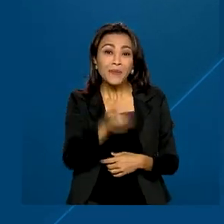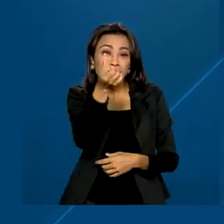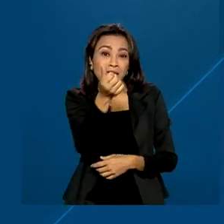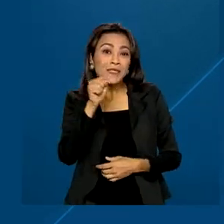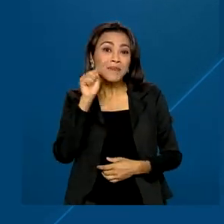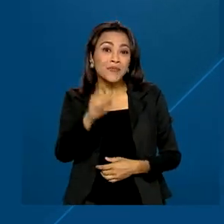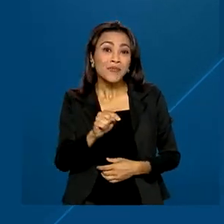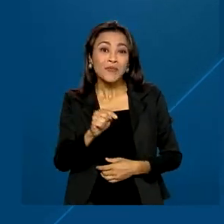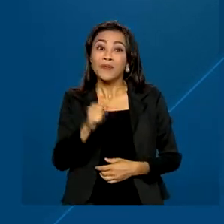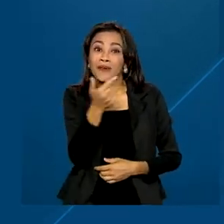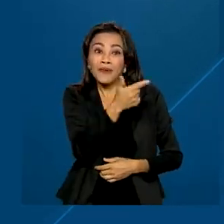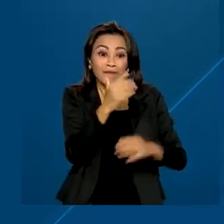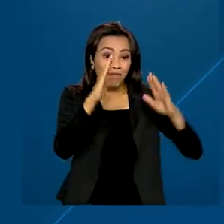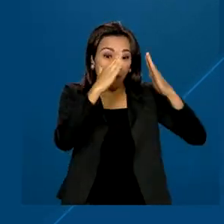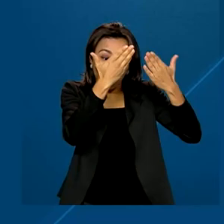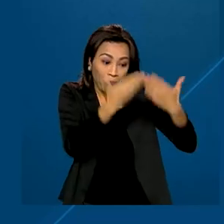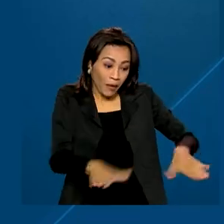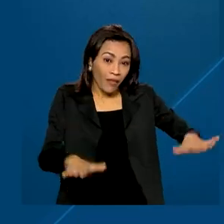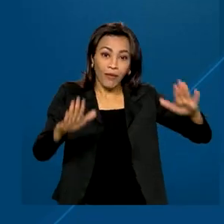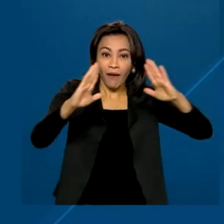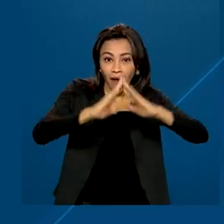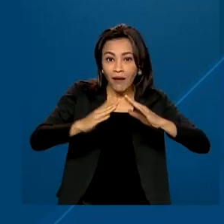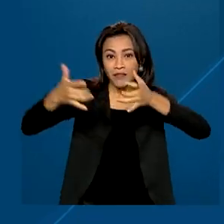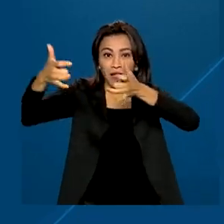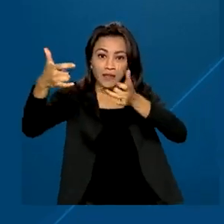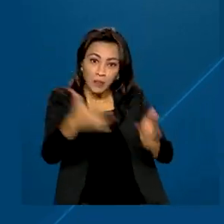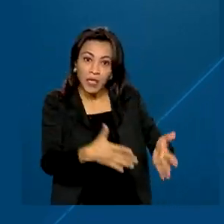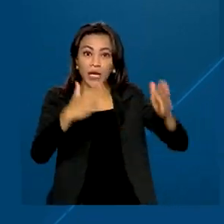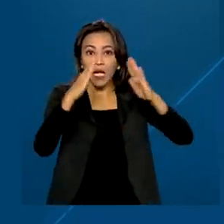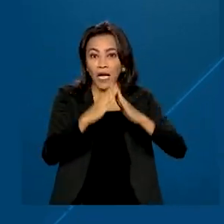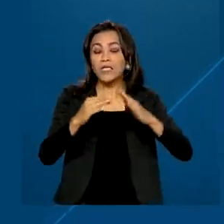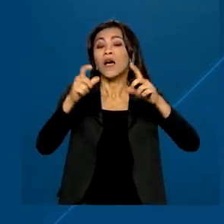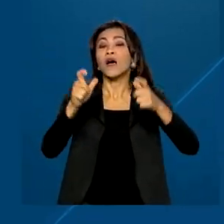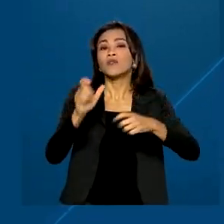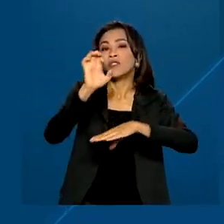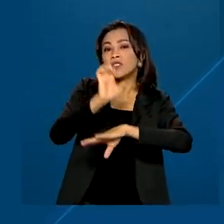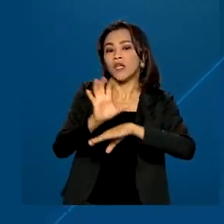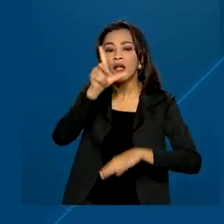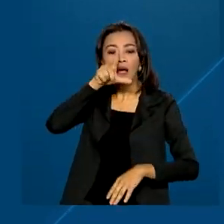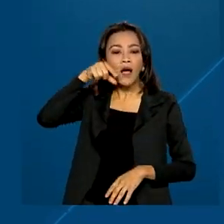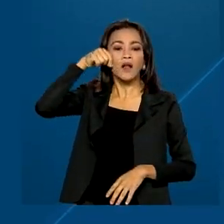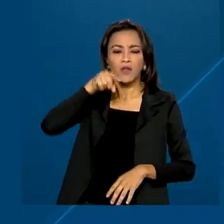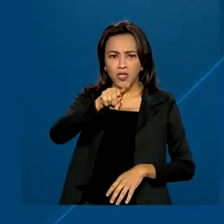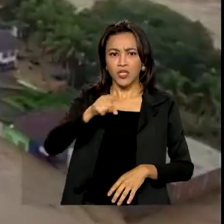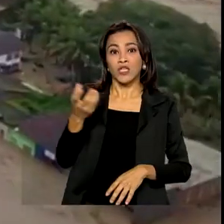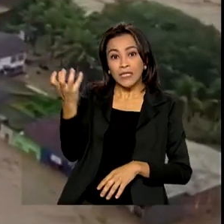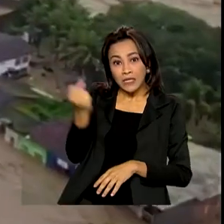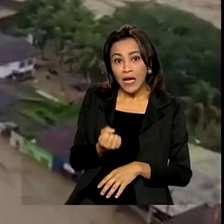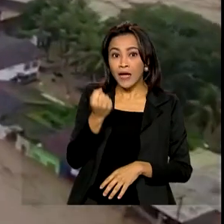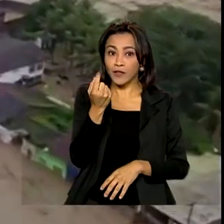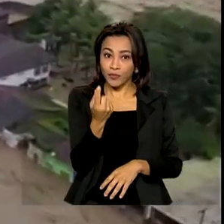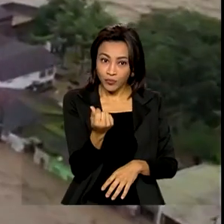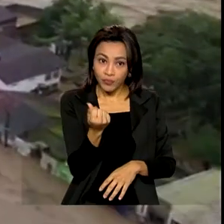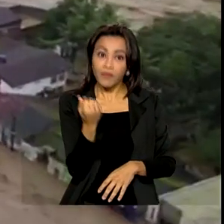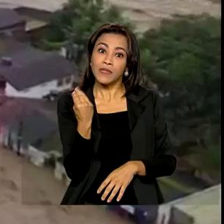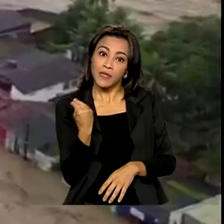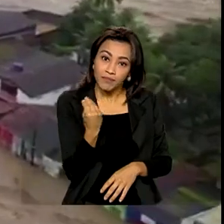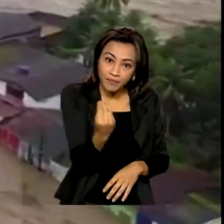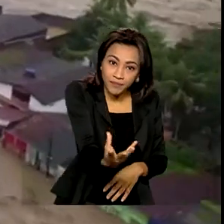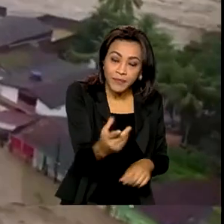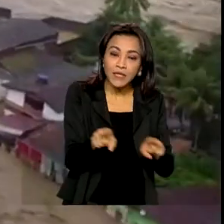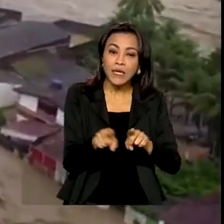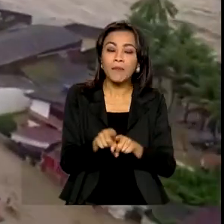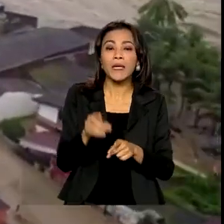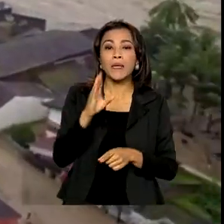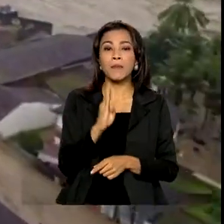desabrigados e desalojados em Alagoas. Saque calamidade será liberado e BPC terá pagamento